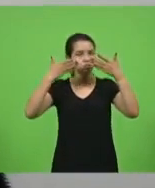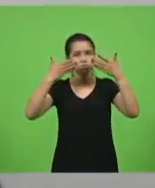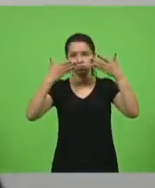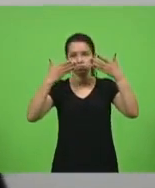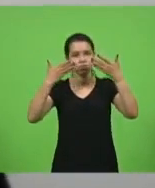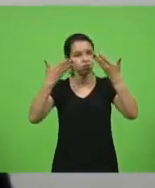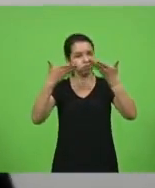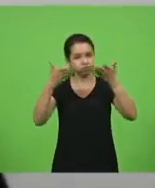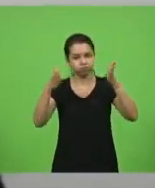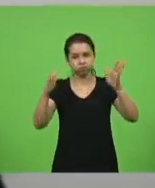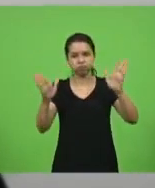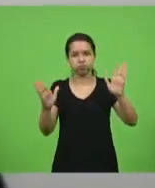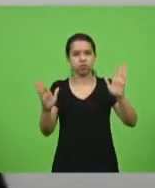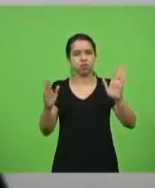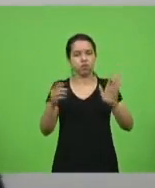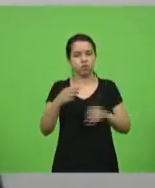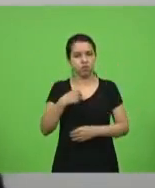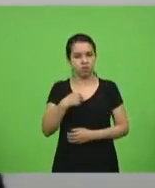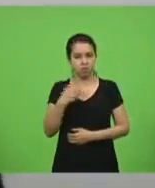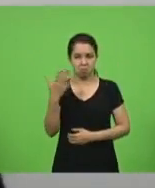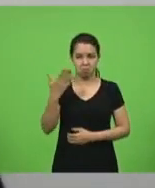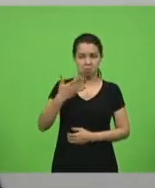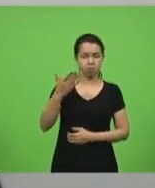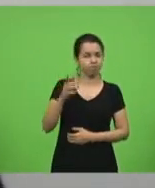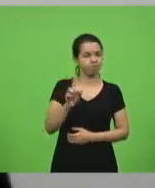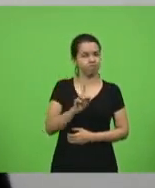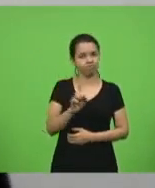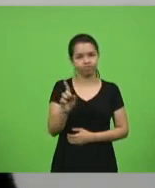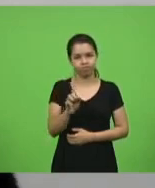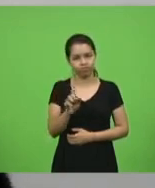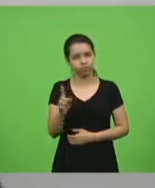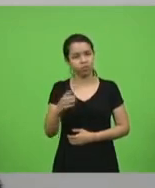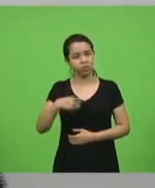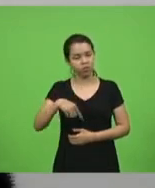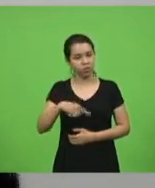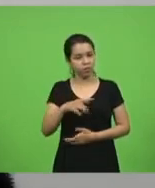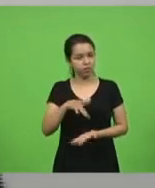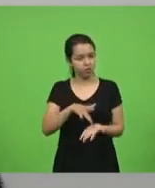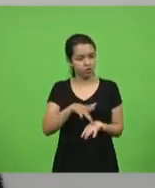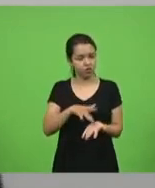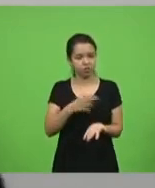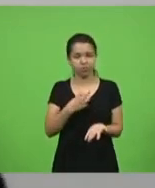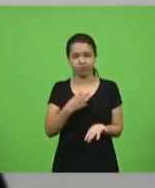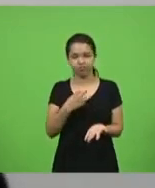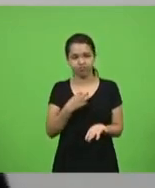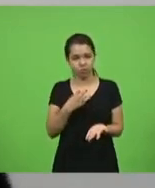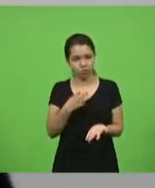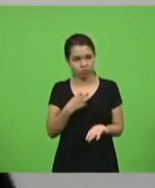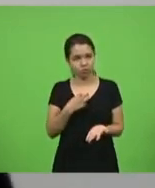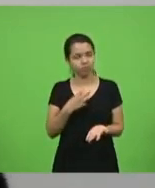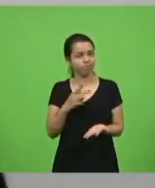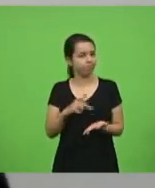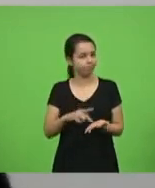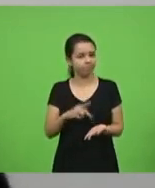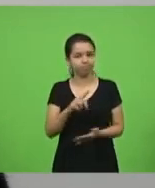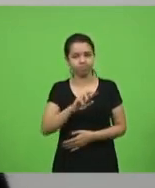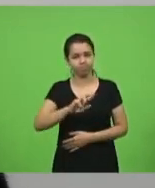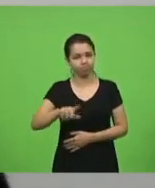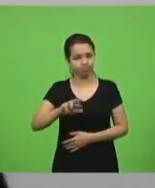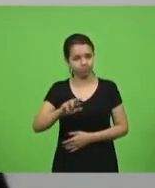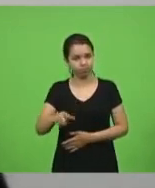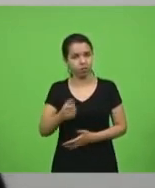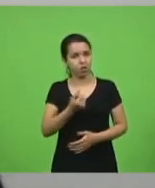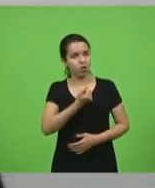tapar o sol com a peneira e fingir que estamos dando. Isso não é verdade. Os números são divulgados